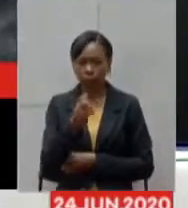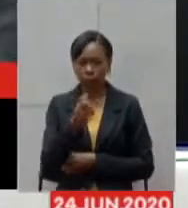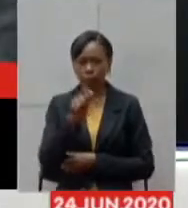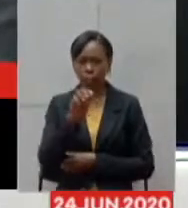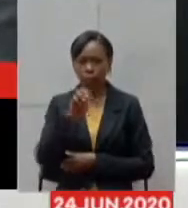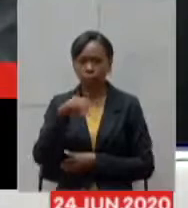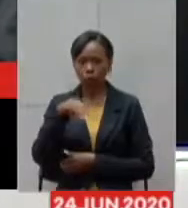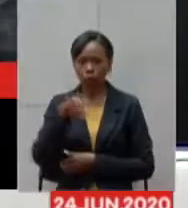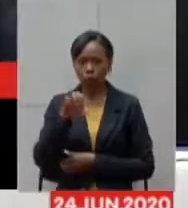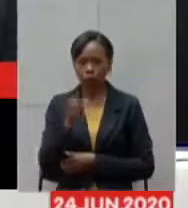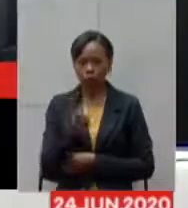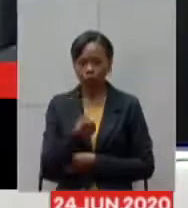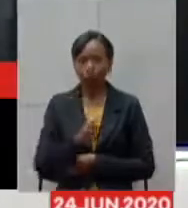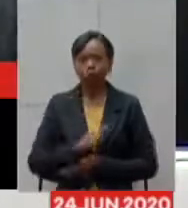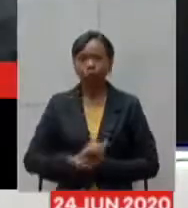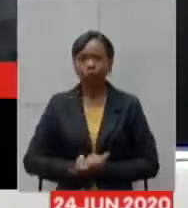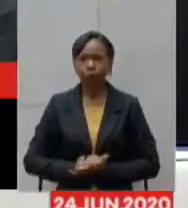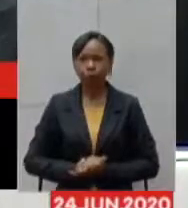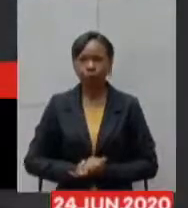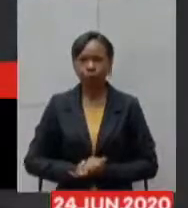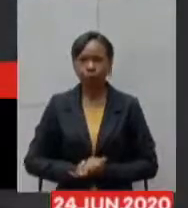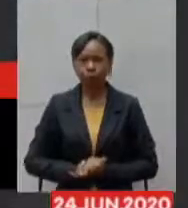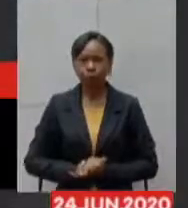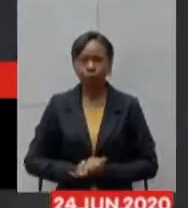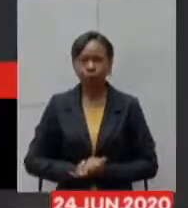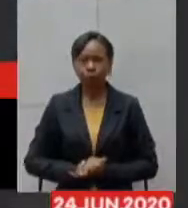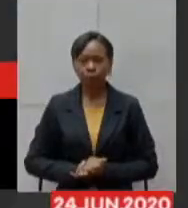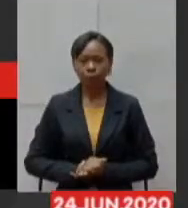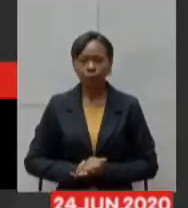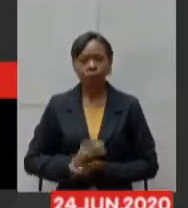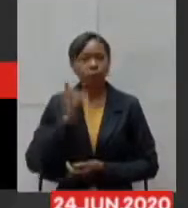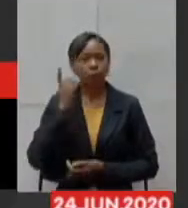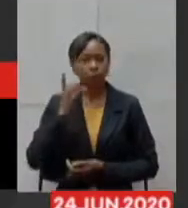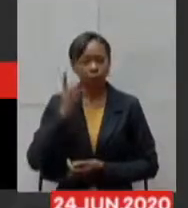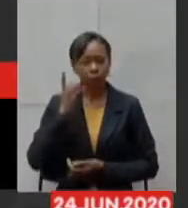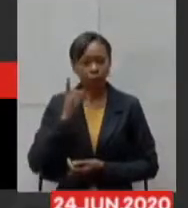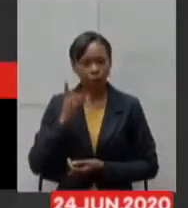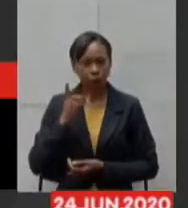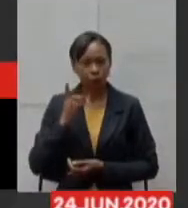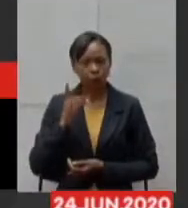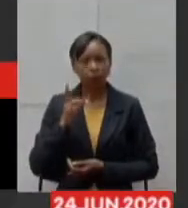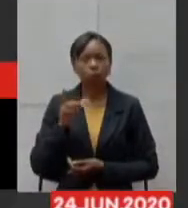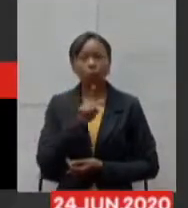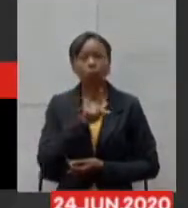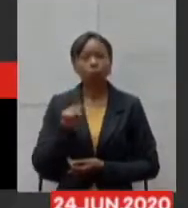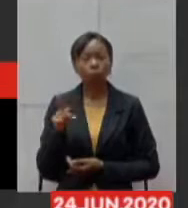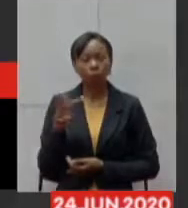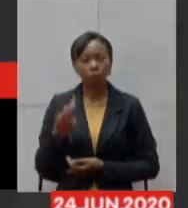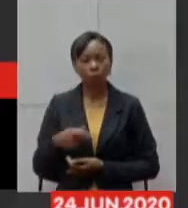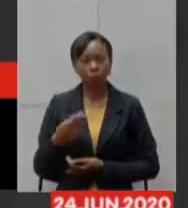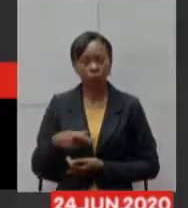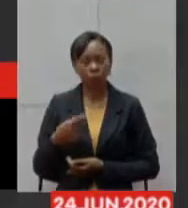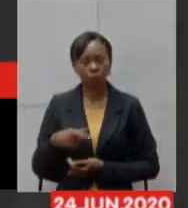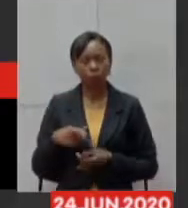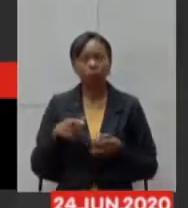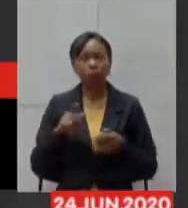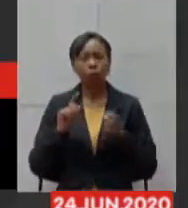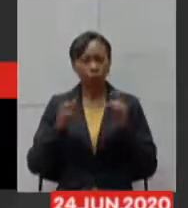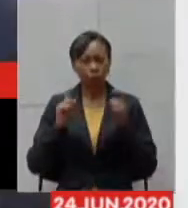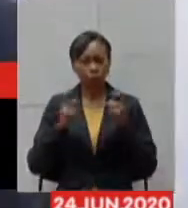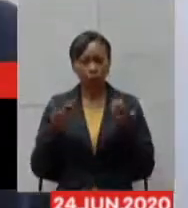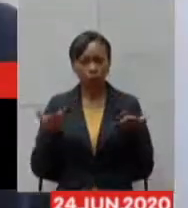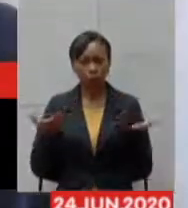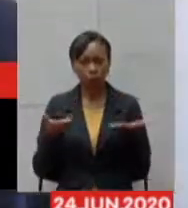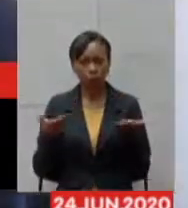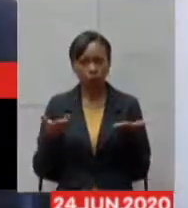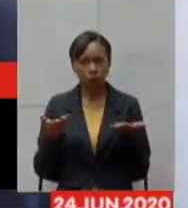bom dia deputado Antônio Carlos Alantes presidente dessa sessão bom dia cumprimentar também deputado